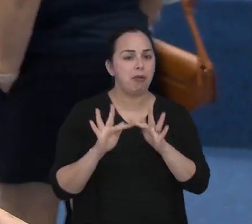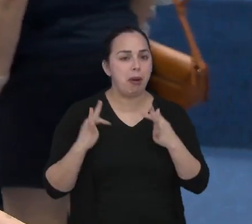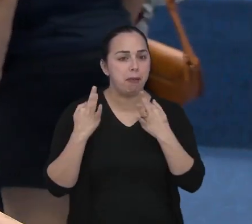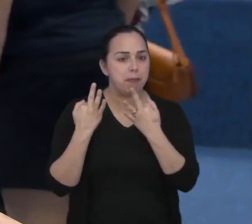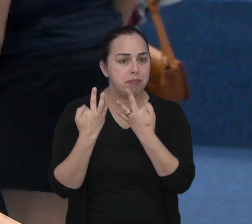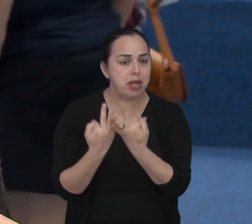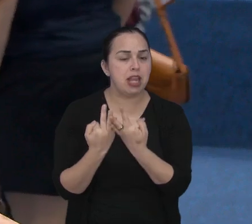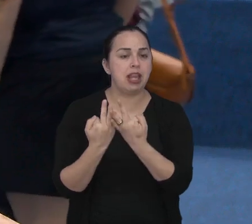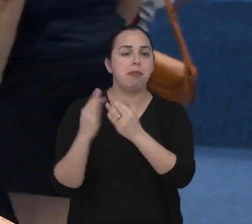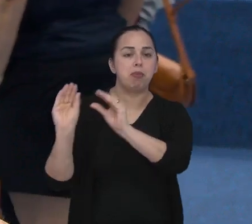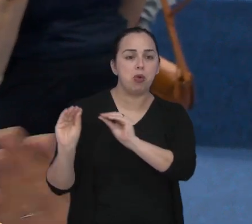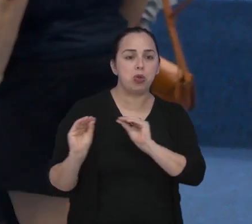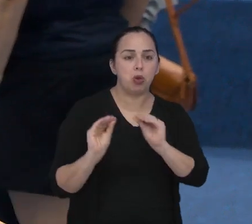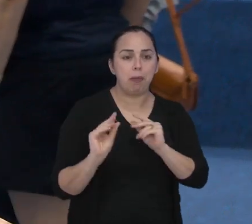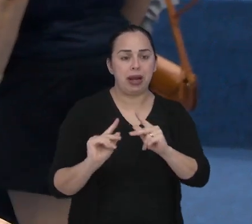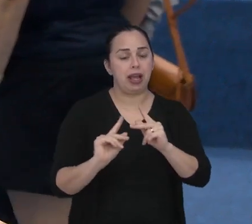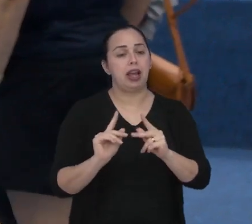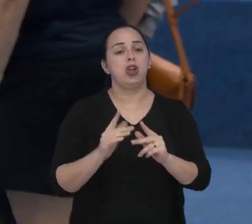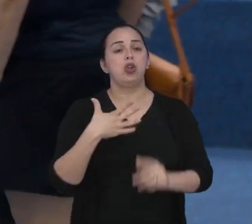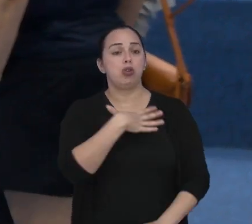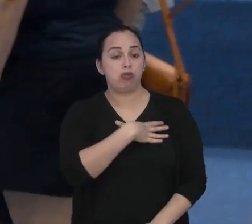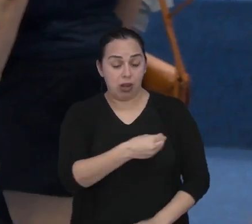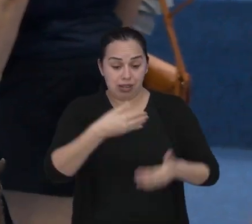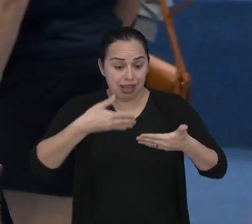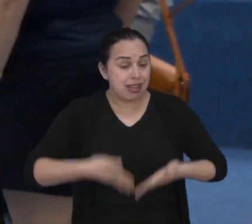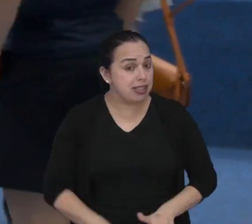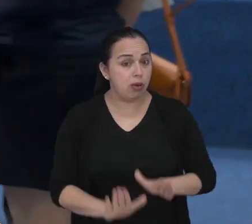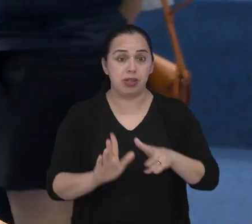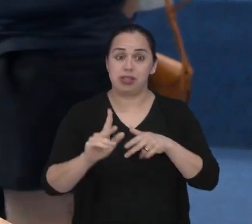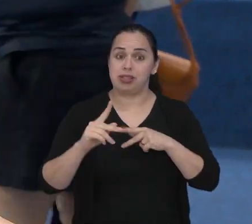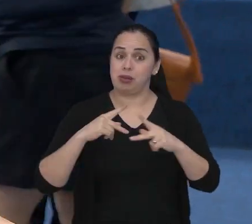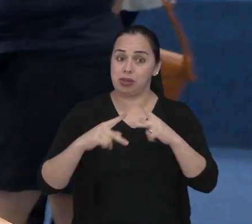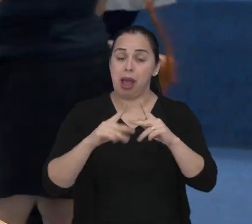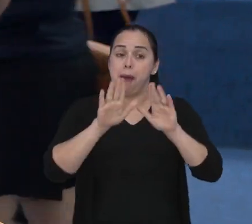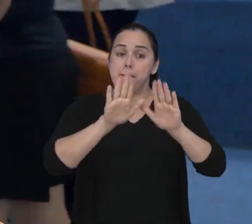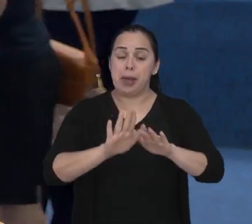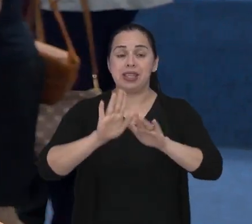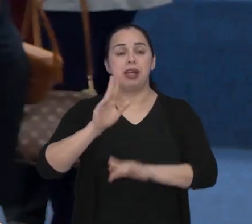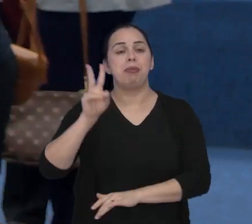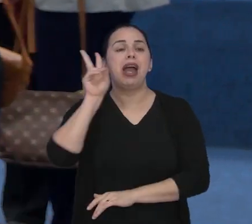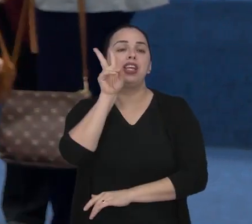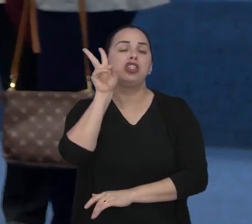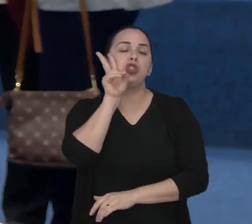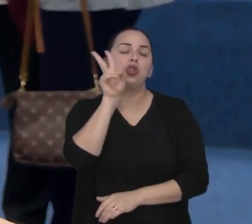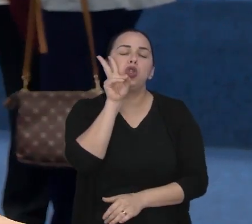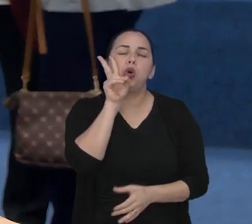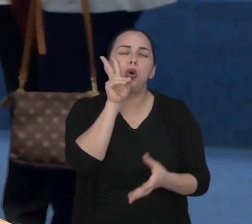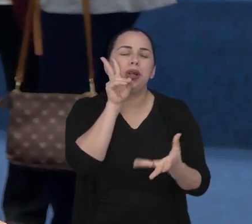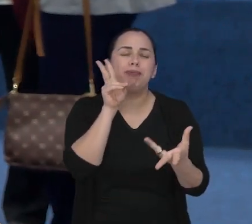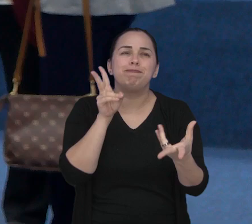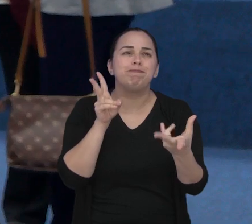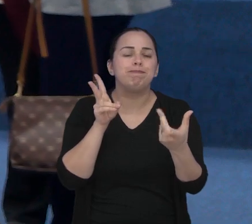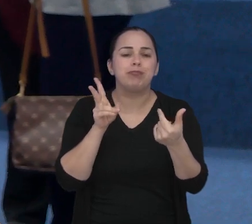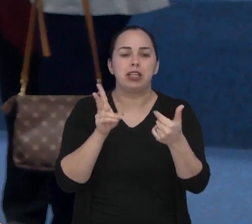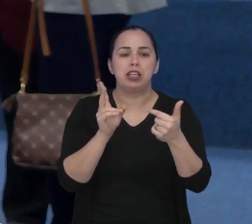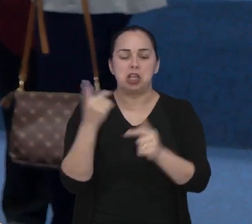toda veio para cá, os filhos nasceram aqui, mas é uma pessoa que tem muita história de